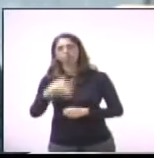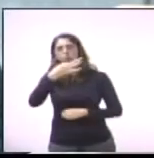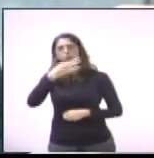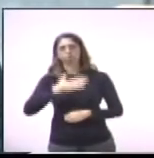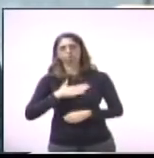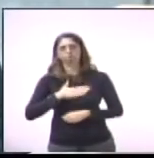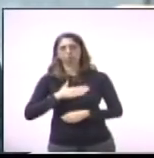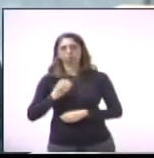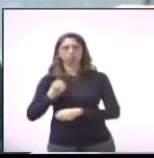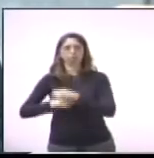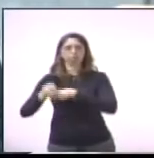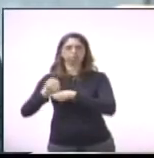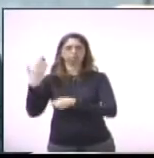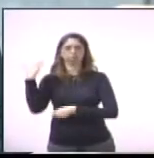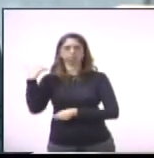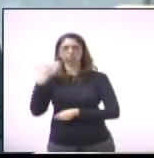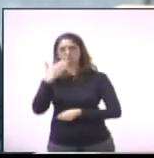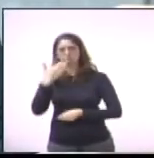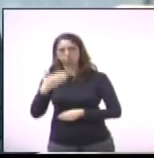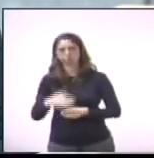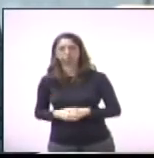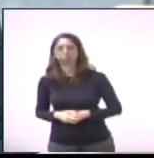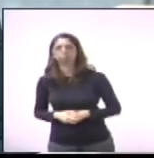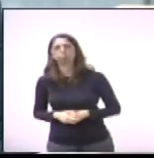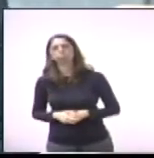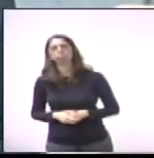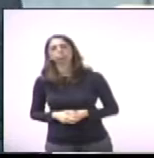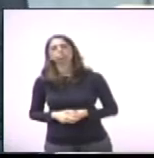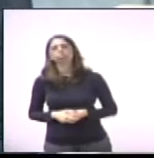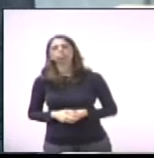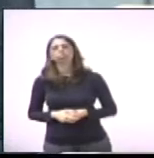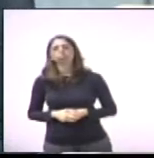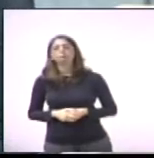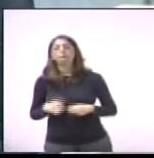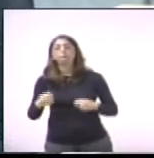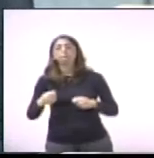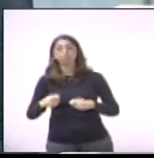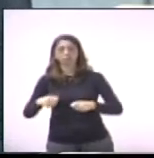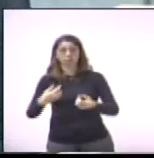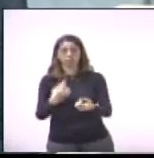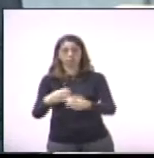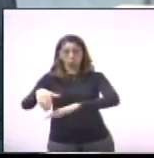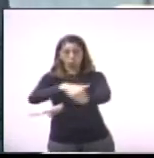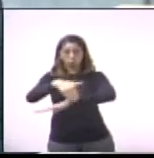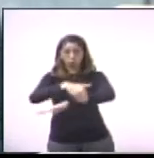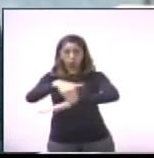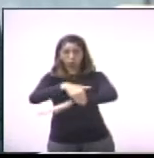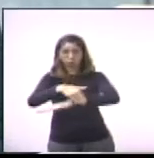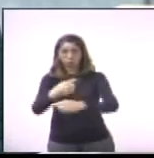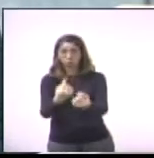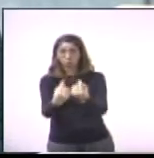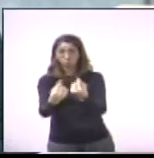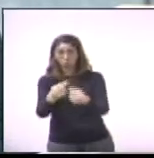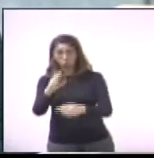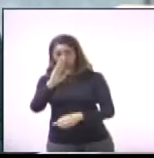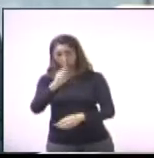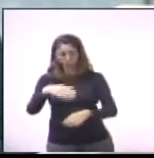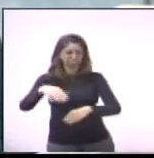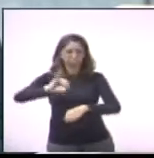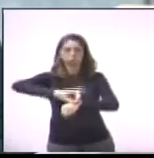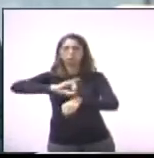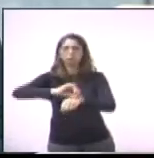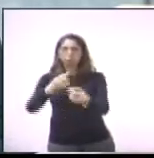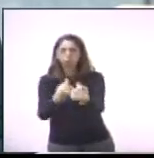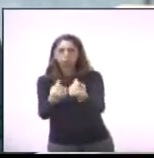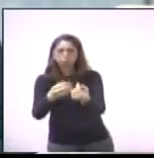que eu fiz no passado, pedindo para que se fizesse o calçamento naquela região central que divide Coperlotes e